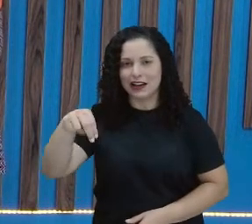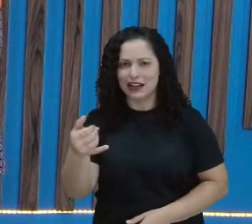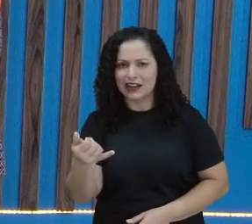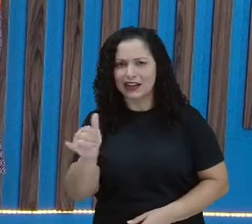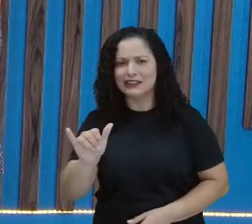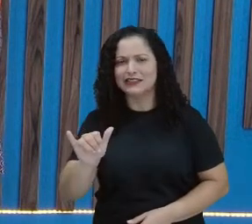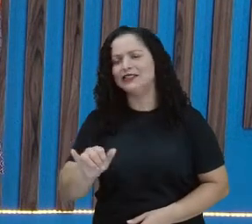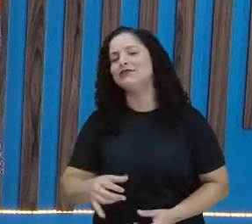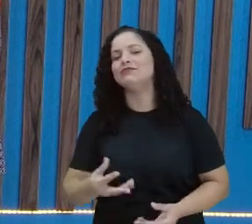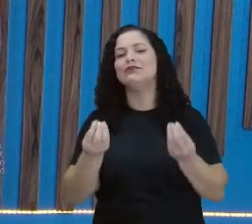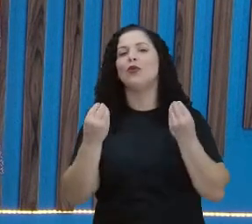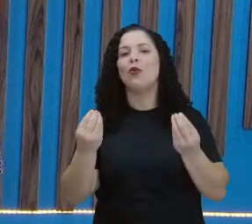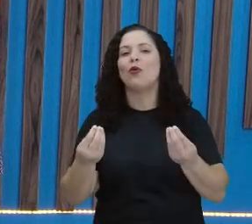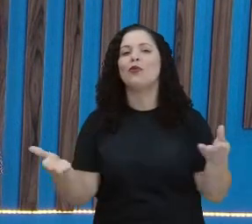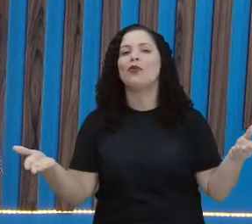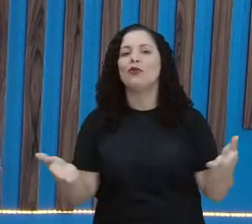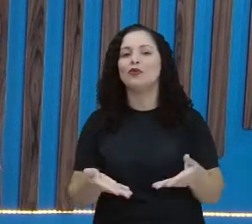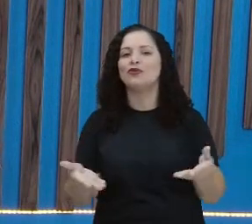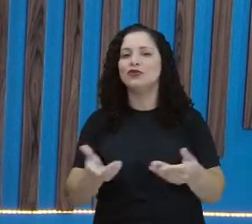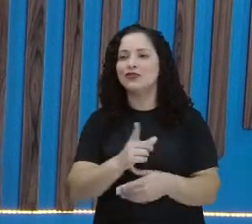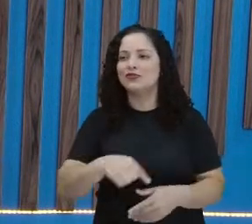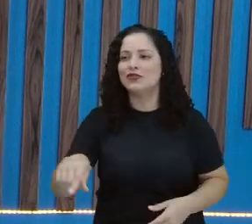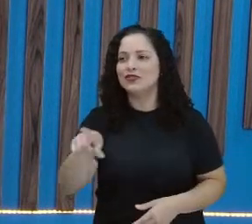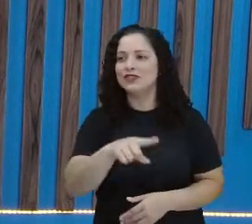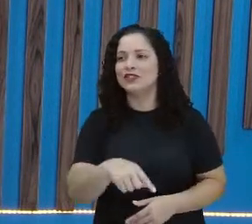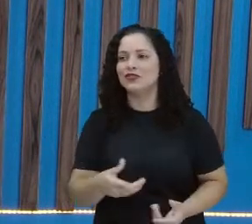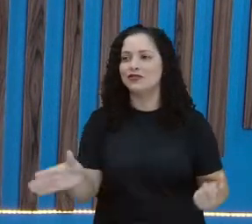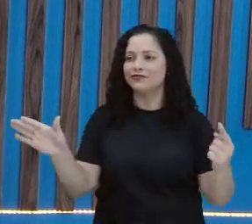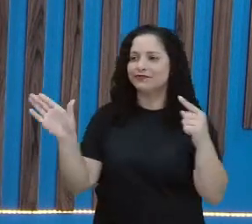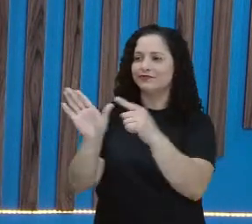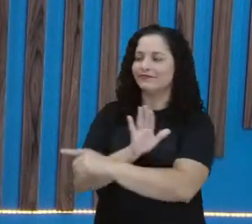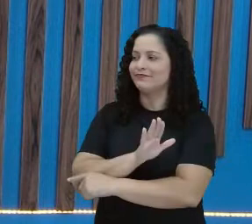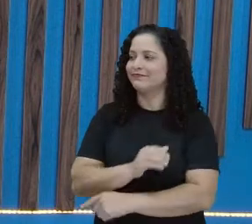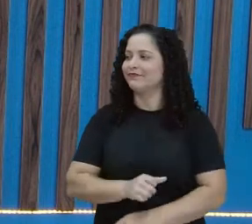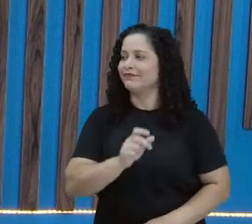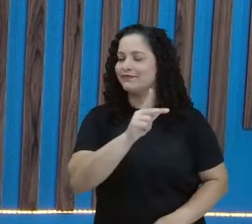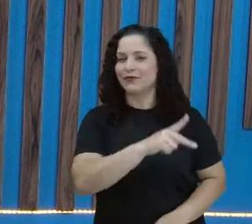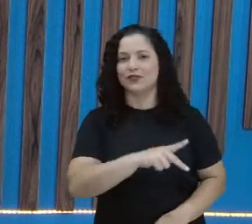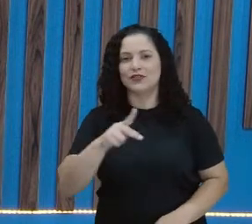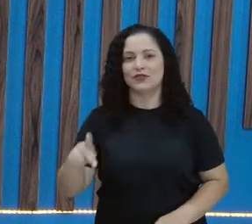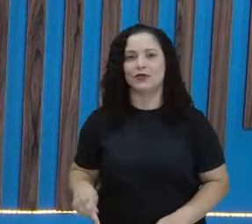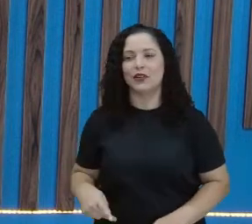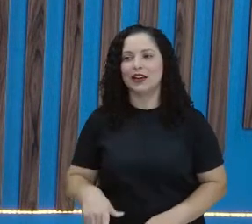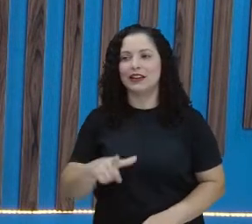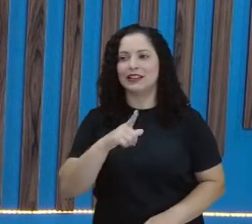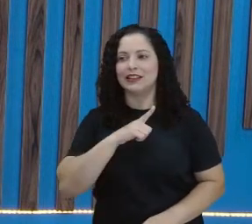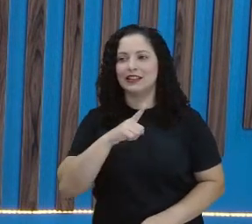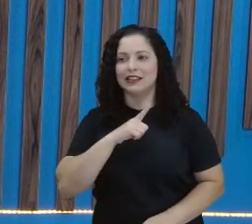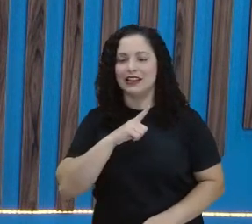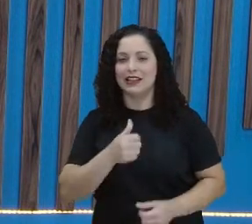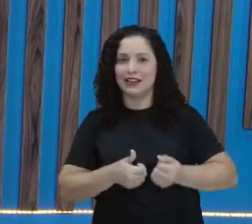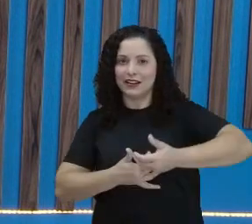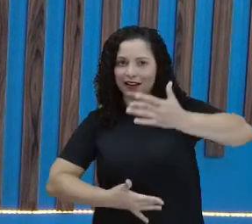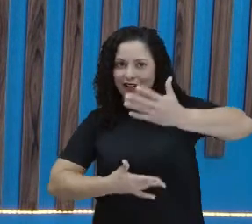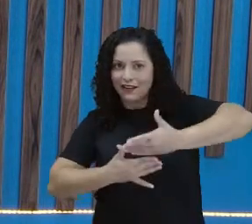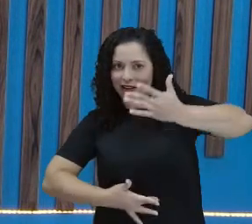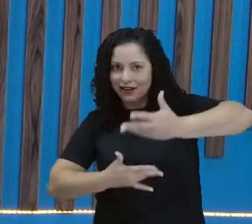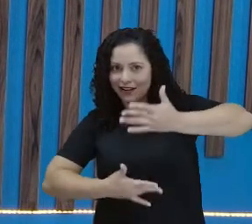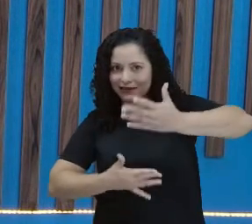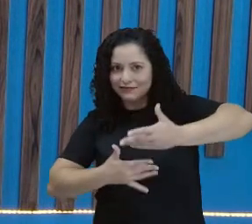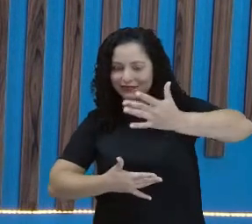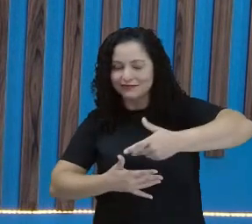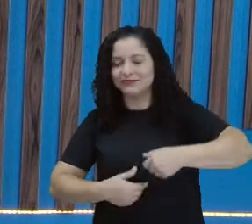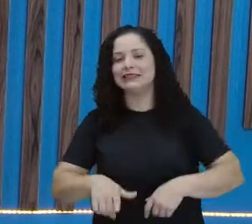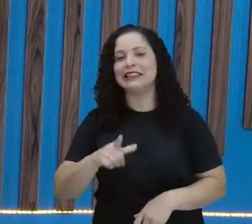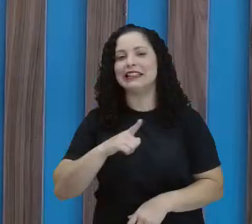como é que está a participação de vocês. E aí, professora Verônica, nossos estudantes estão participando. Anne está no